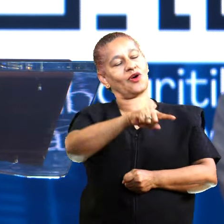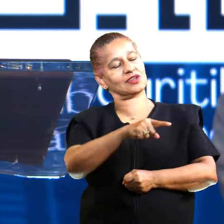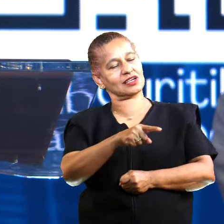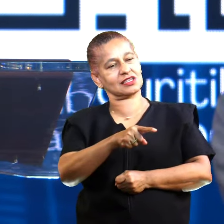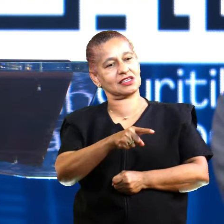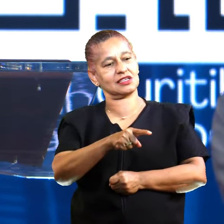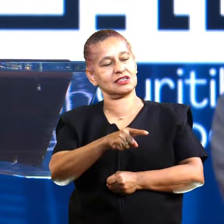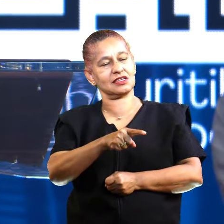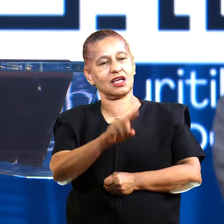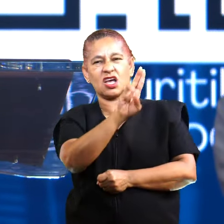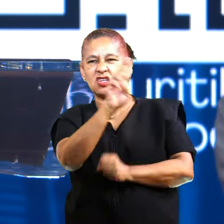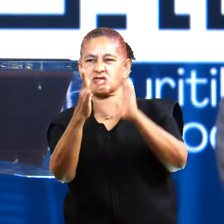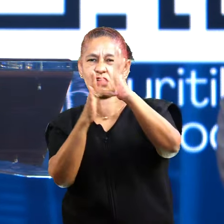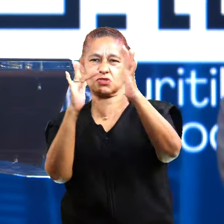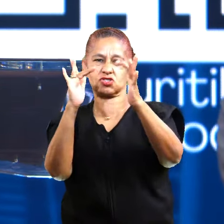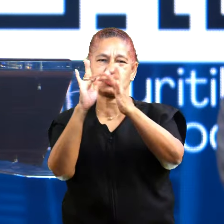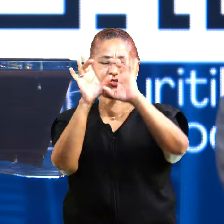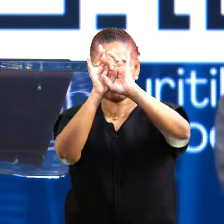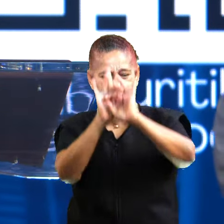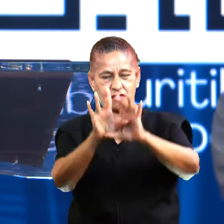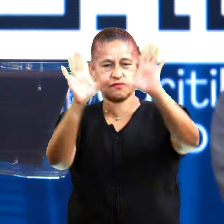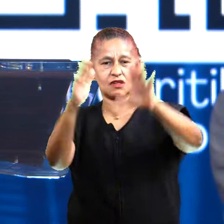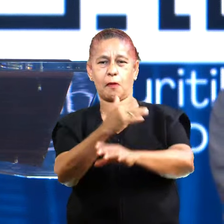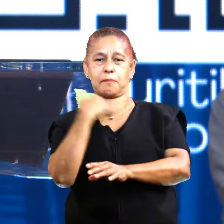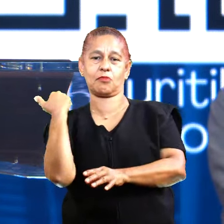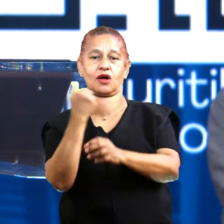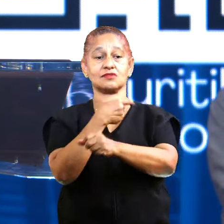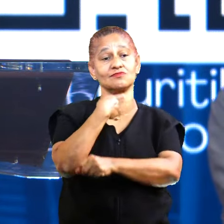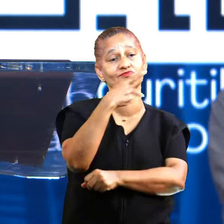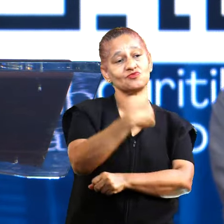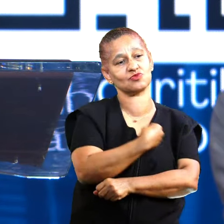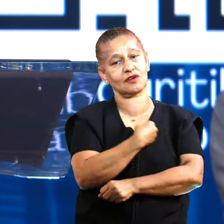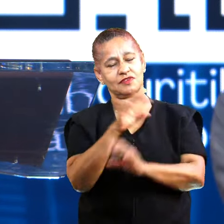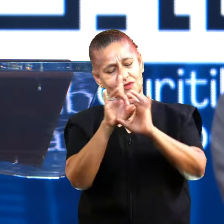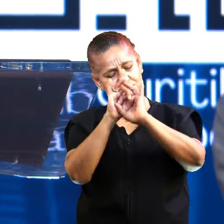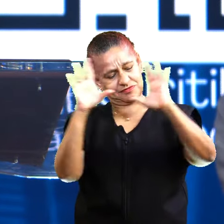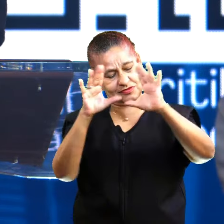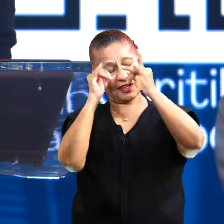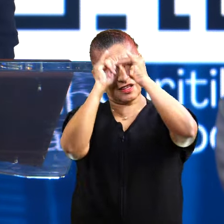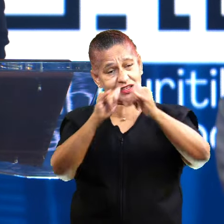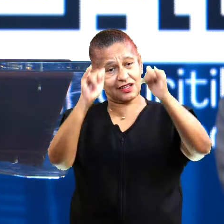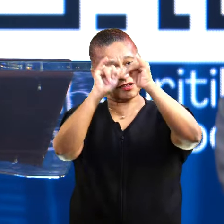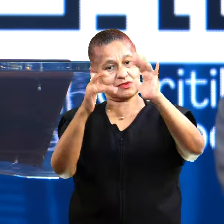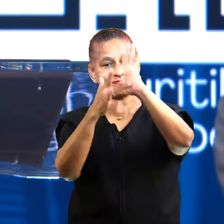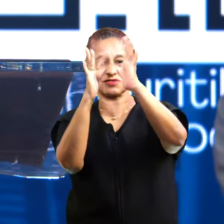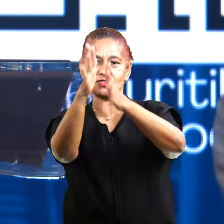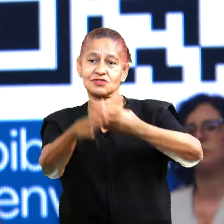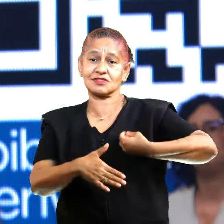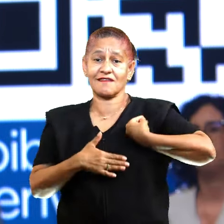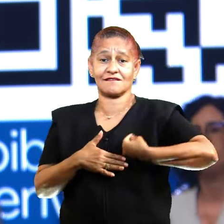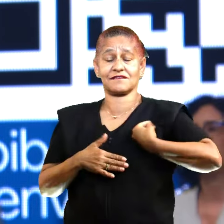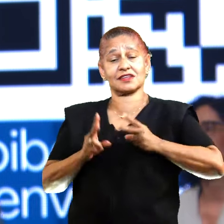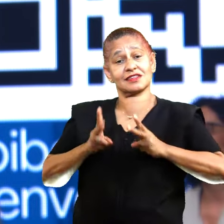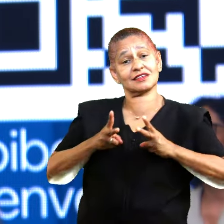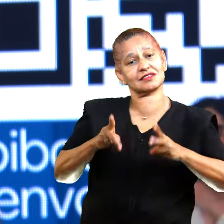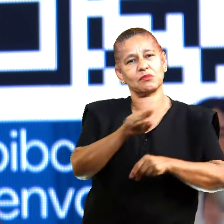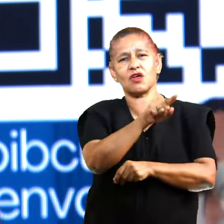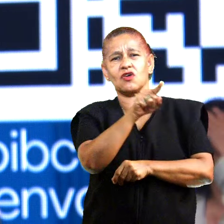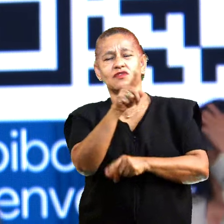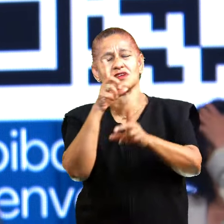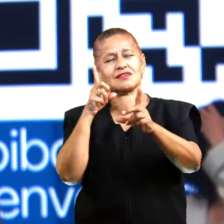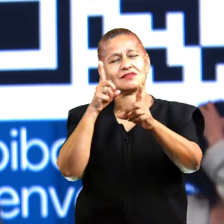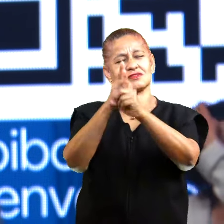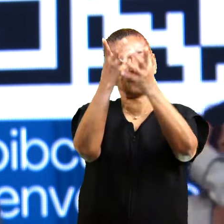repreendemos todo espírito de morte sobre a tua vida e declaramos que Jesus é a vida e que você há de ter um